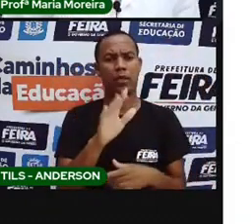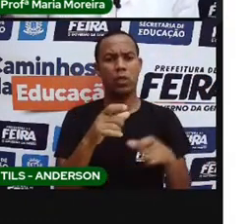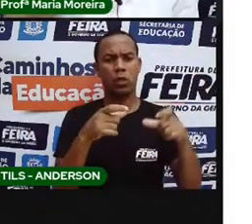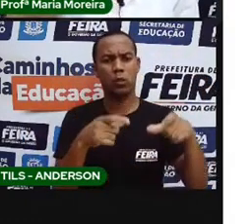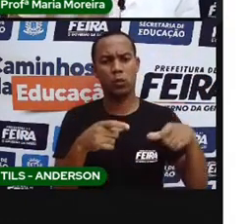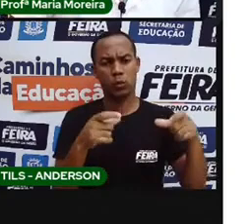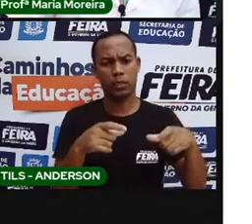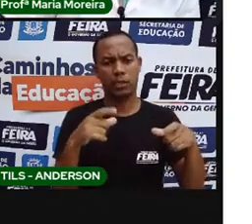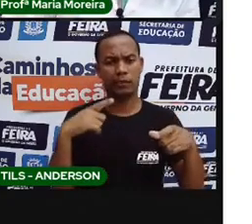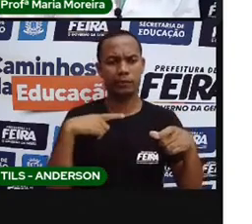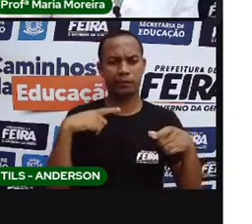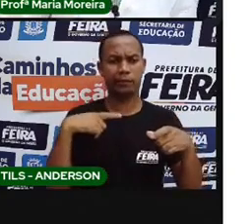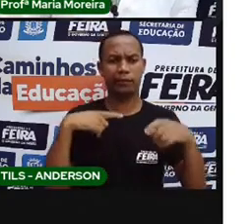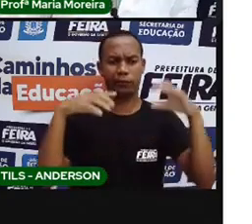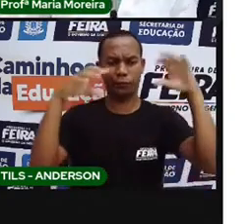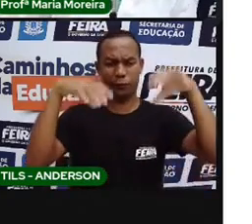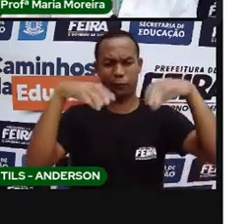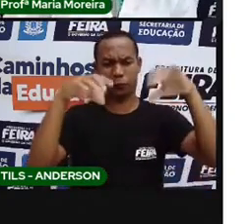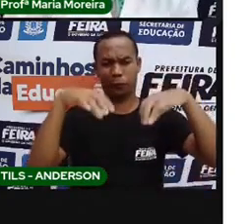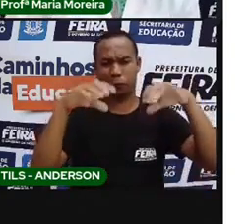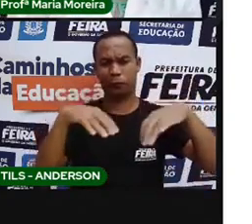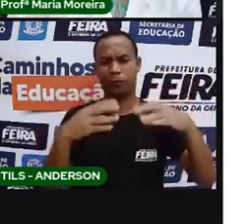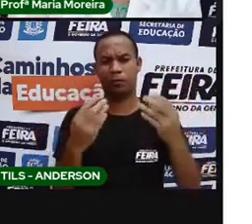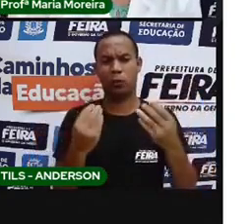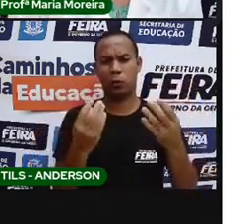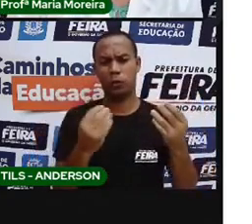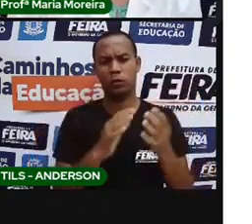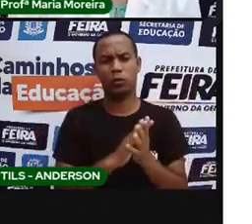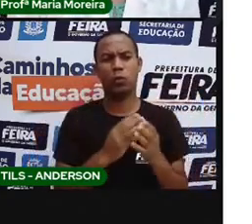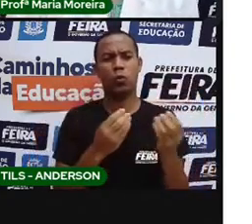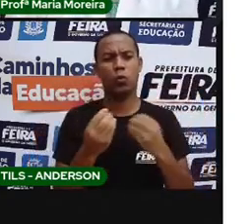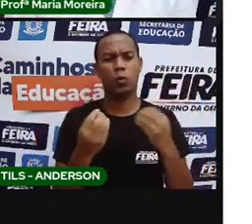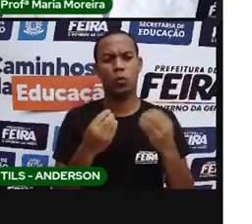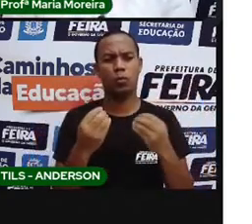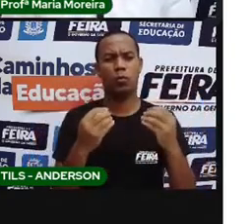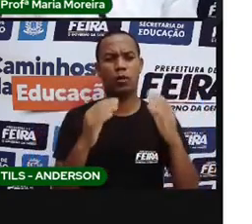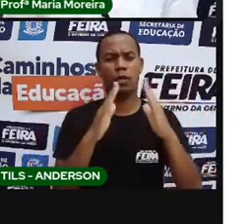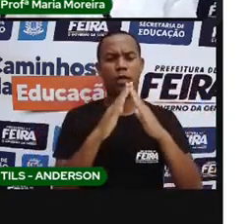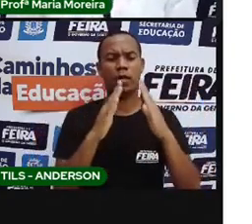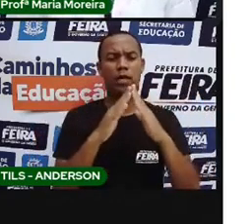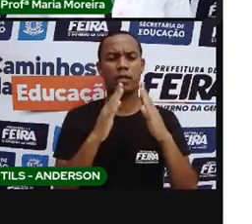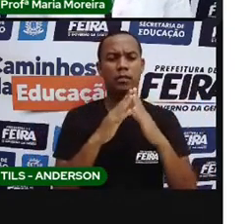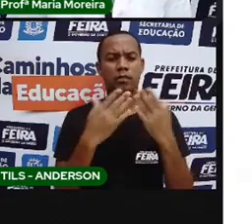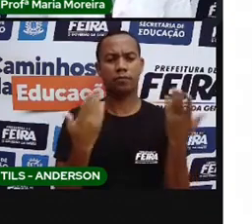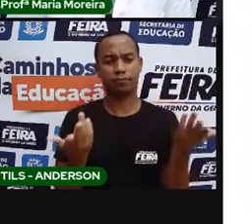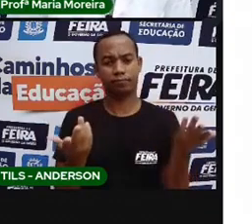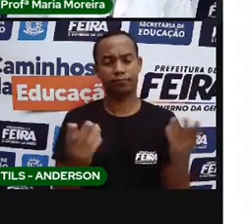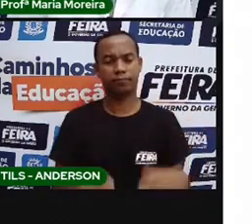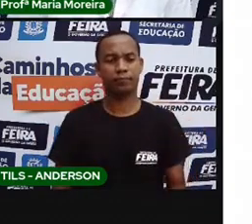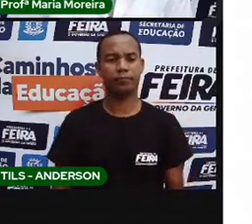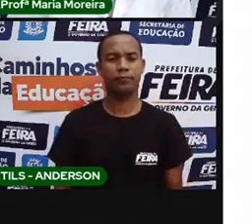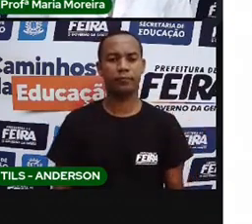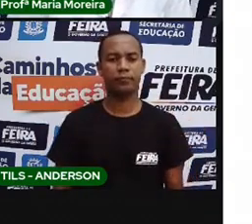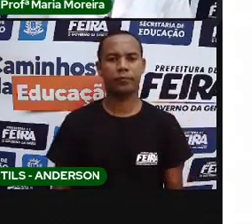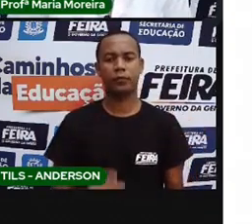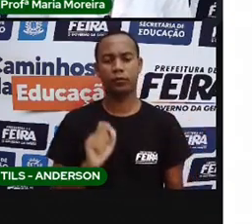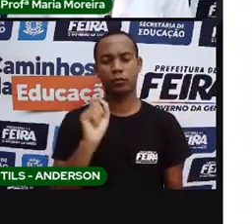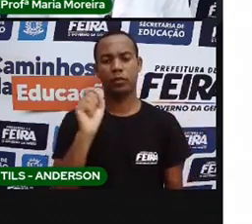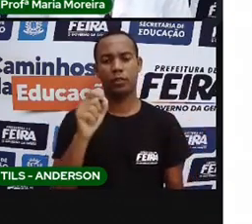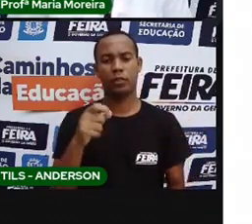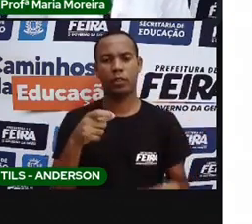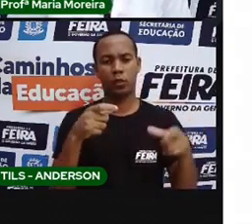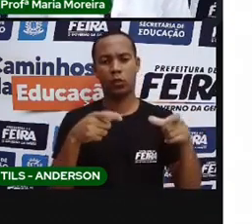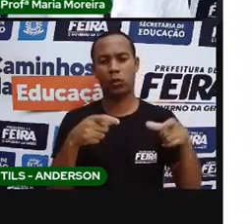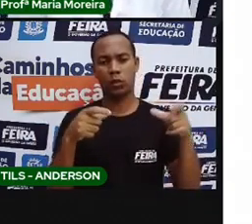vão ter o quê? Casas que suportem o clima, né? Então, vamos lá. Por isso, é utilizado em alguns